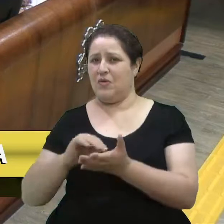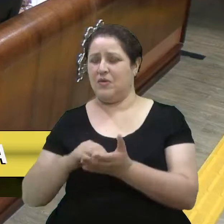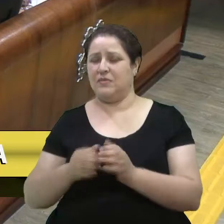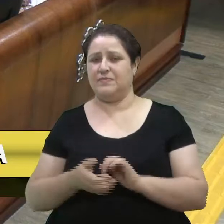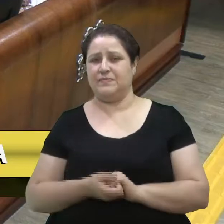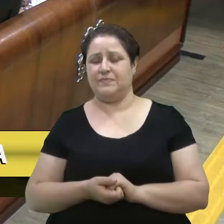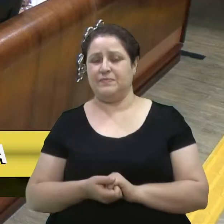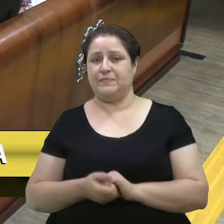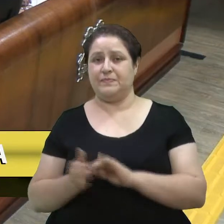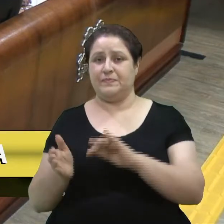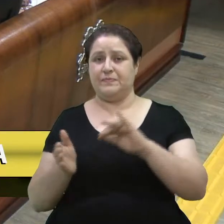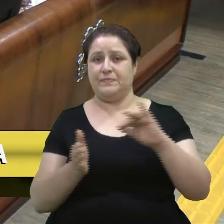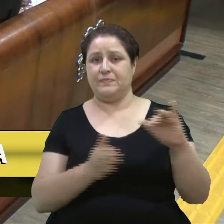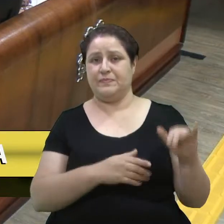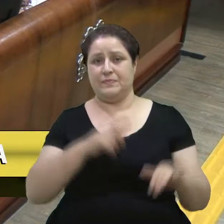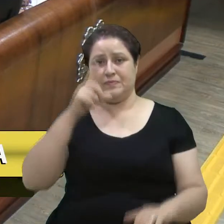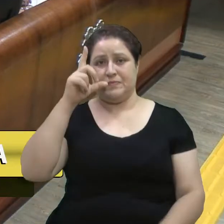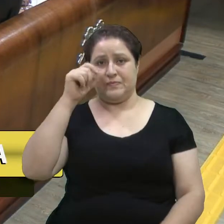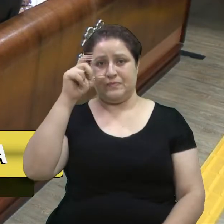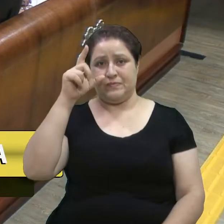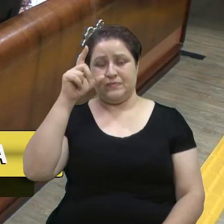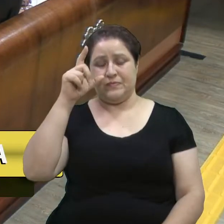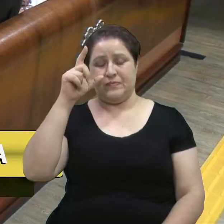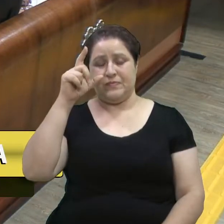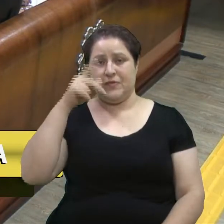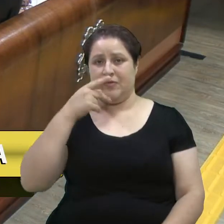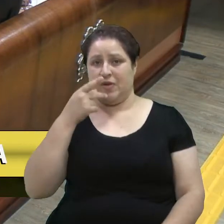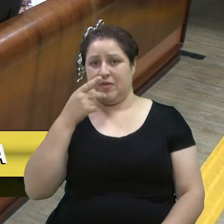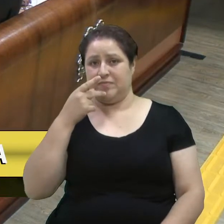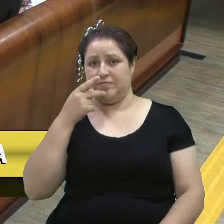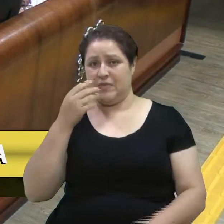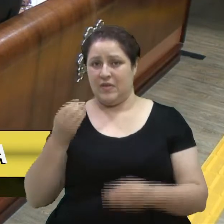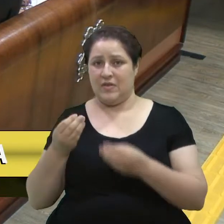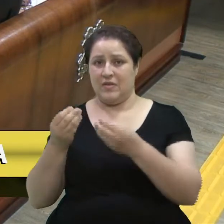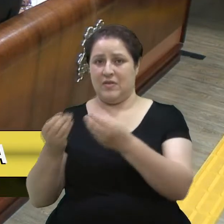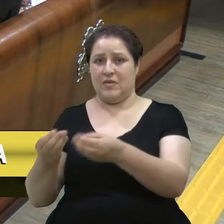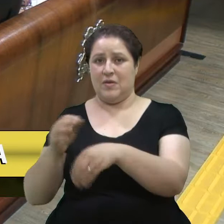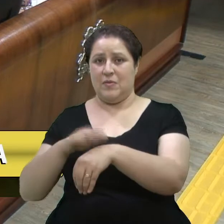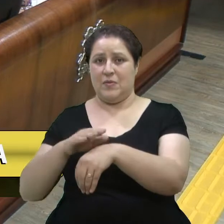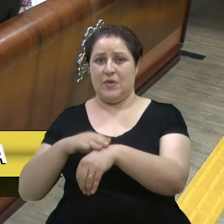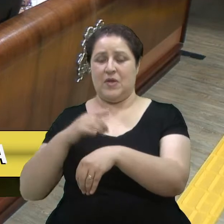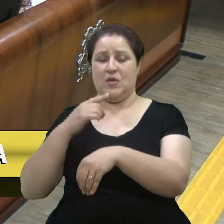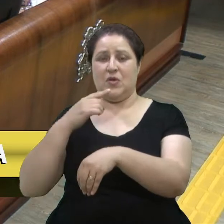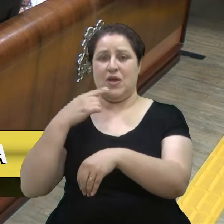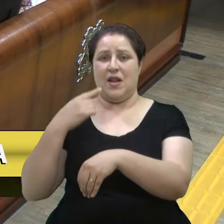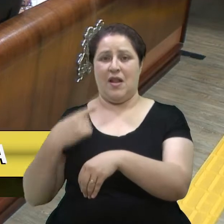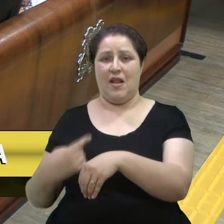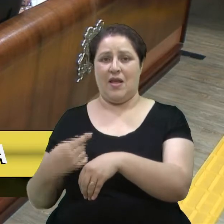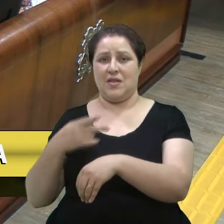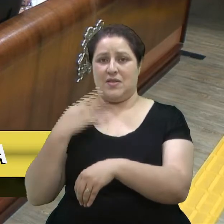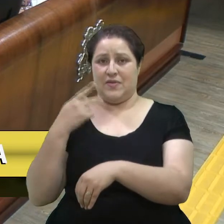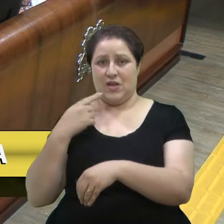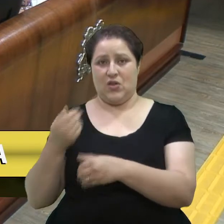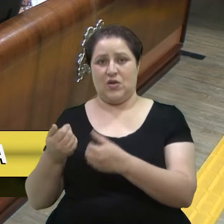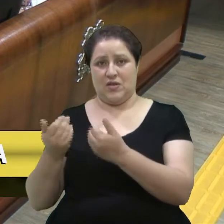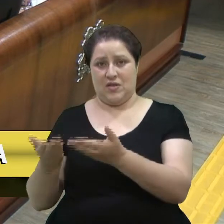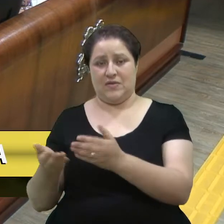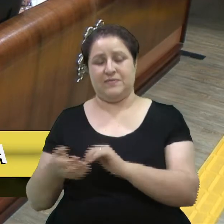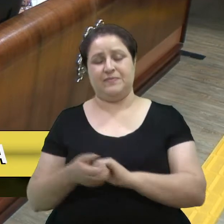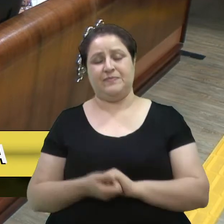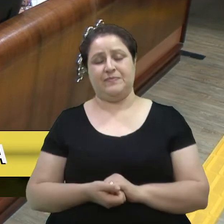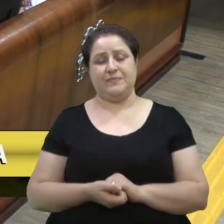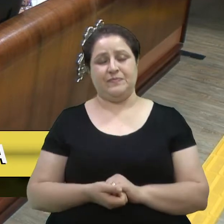Agora, eu passo o meu espaço para a vereadora Gladys. Por cedência de espaço do vereador Escargo,